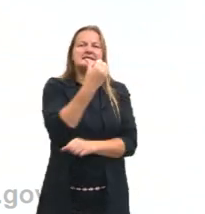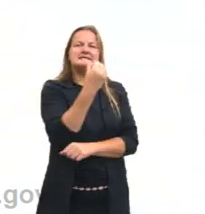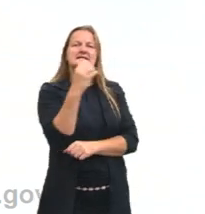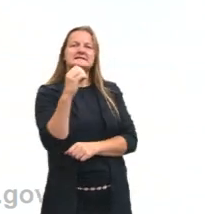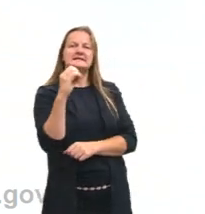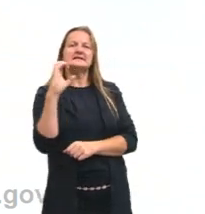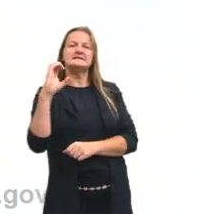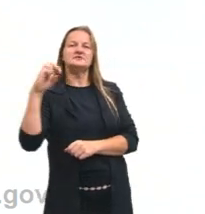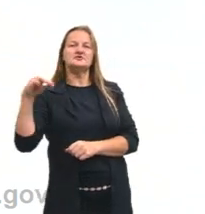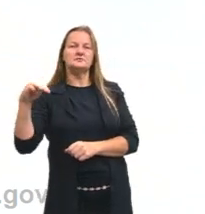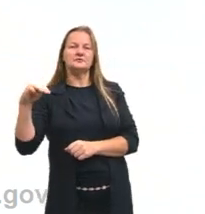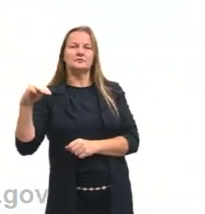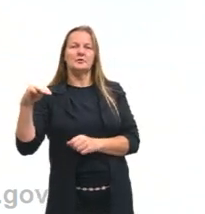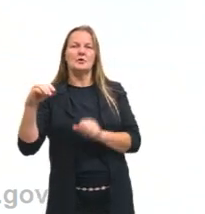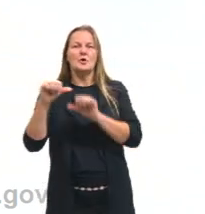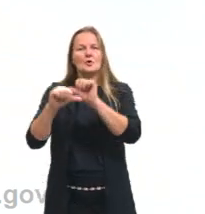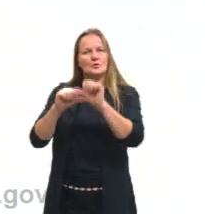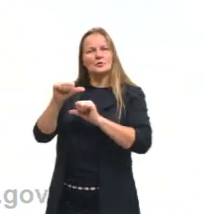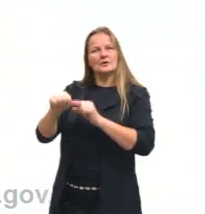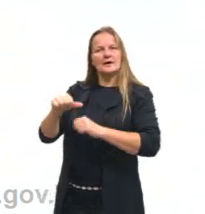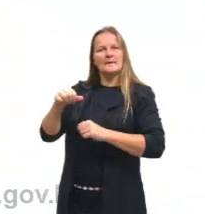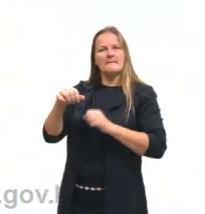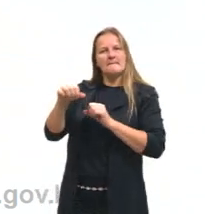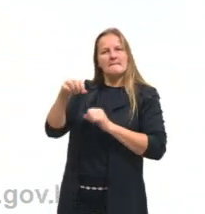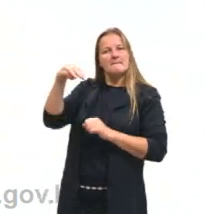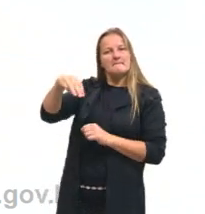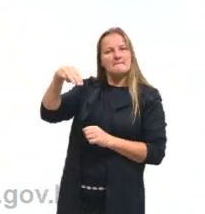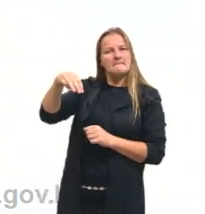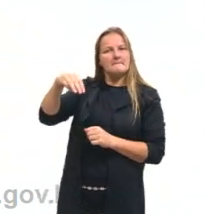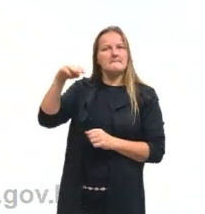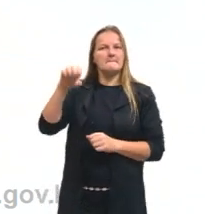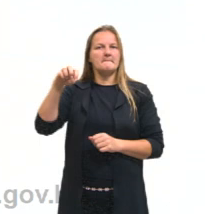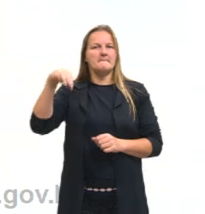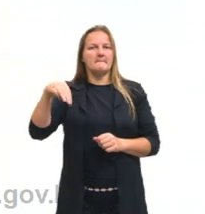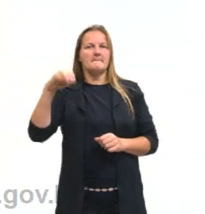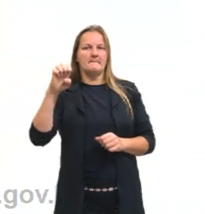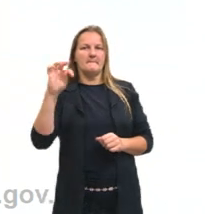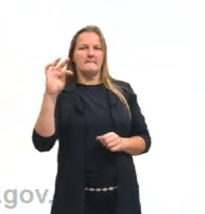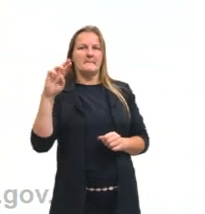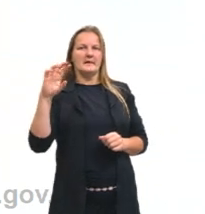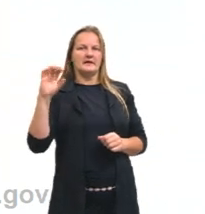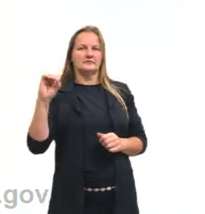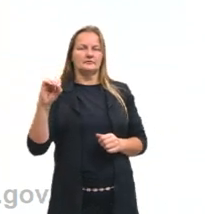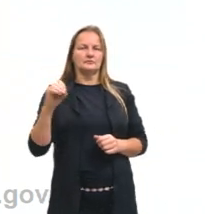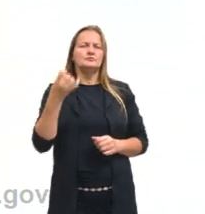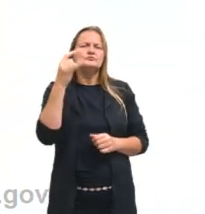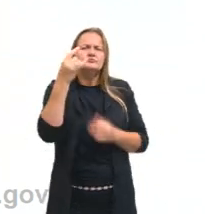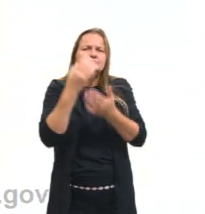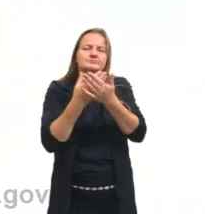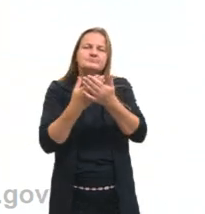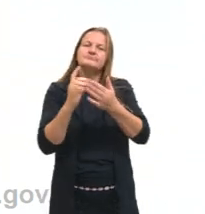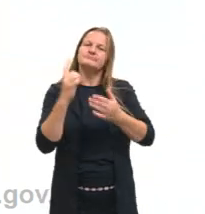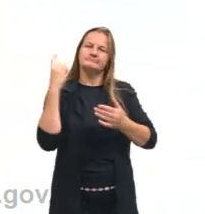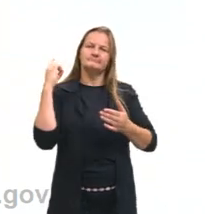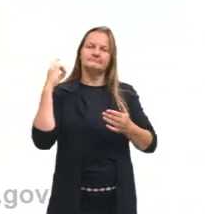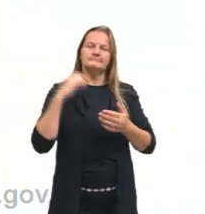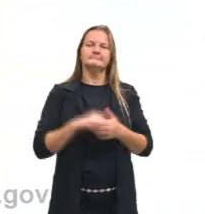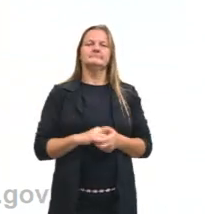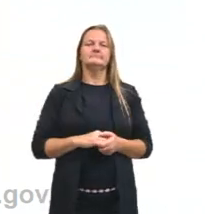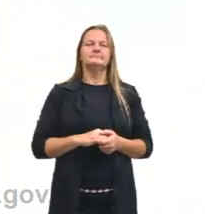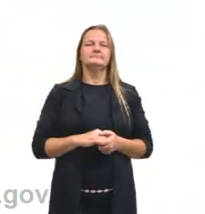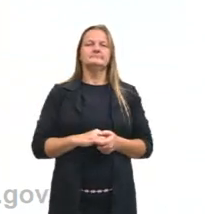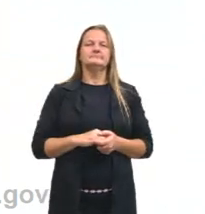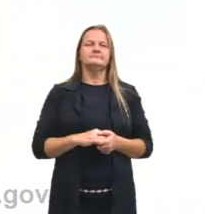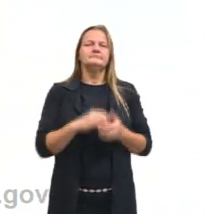para metros? Certo, pessoal? A gente viu na última aula o